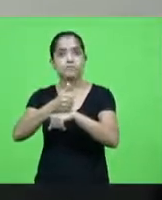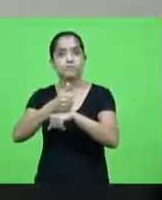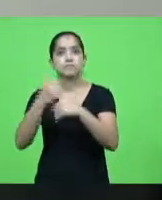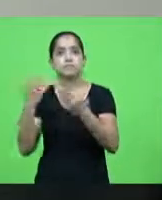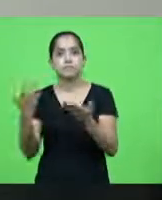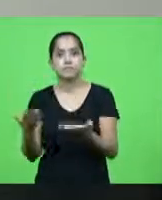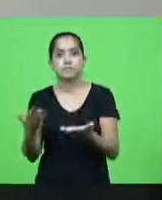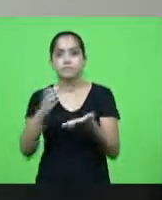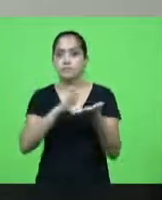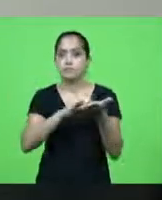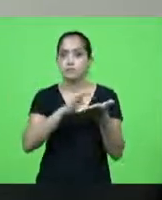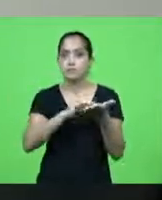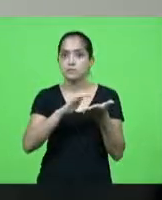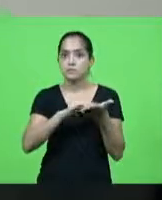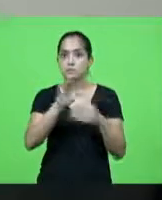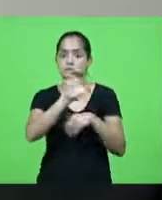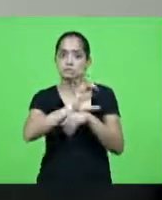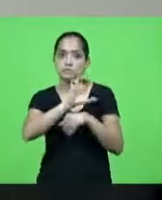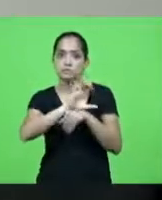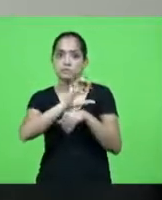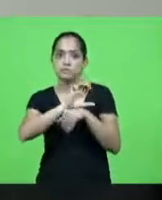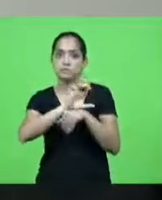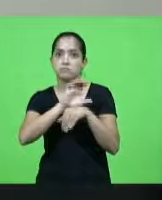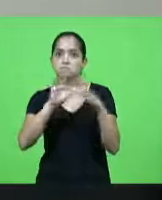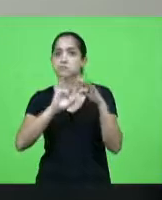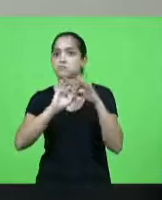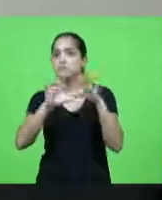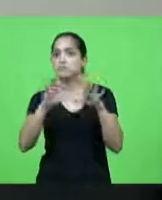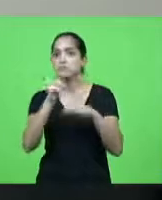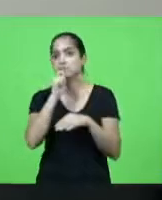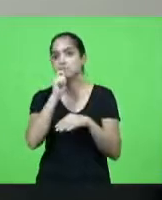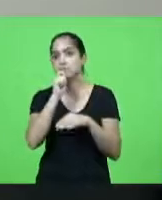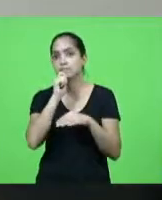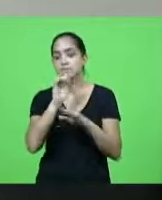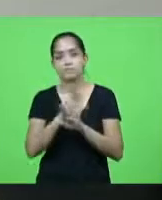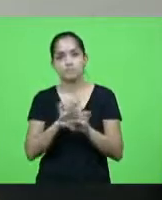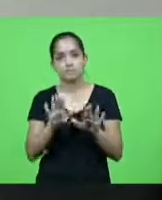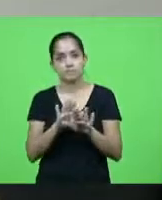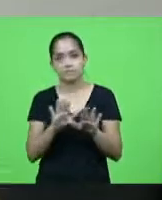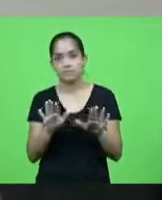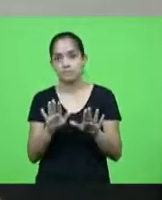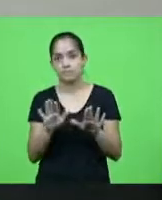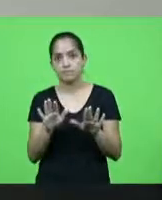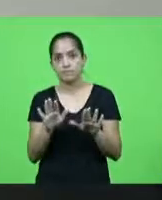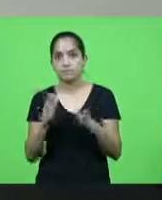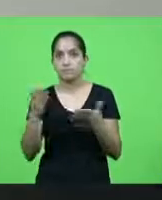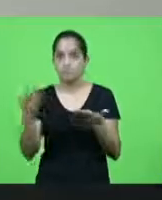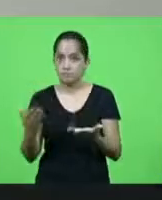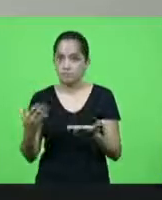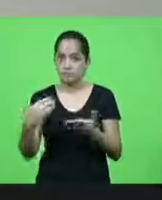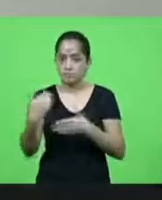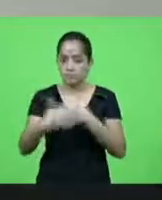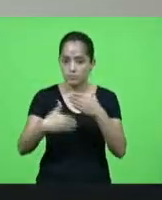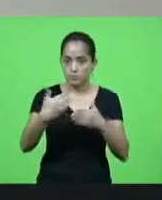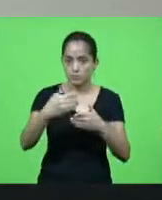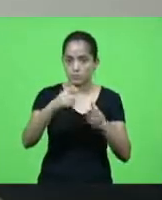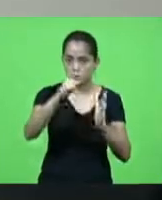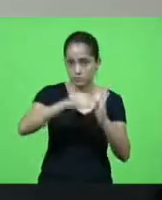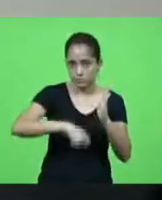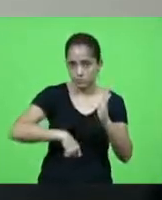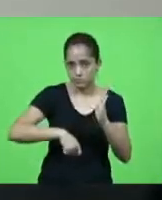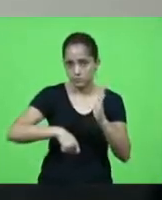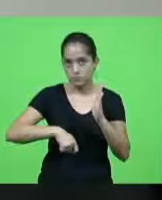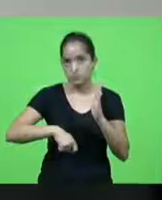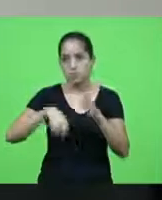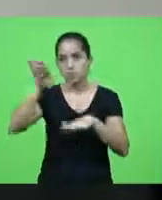Secretaria Estadual de Saúde ainda não liberou quer dizer que tem um processo seletivo que pode